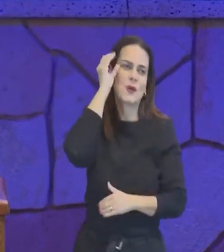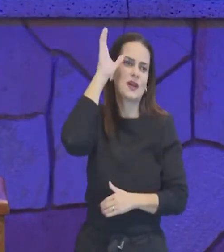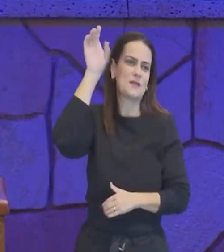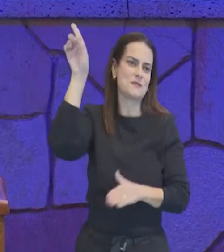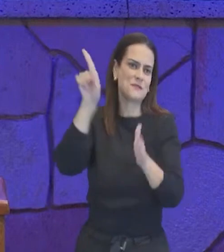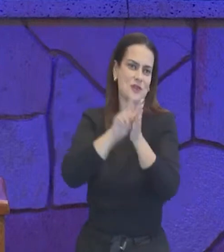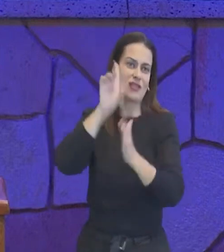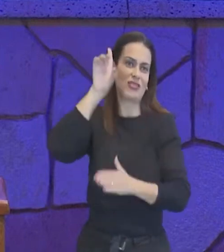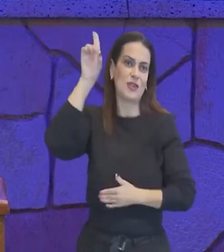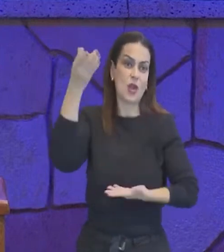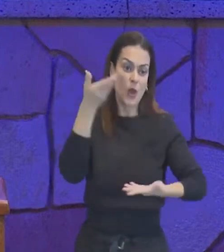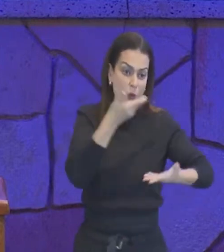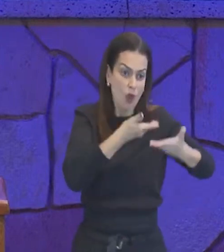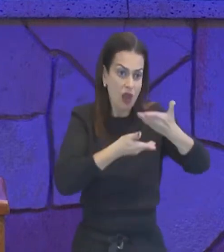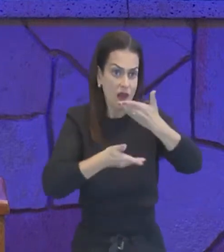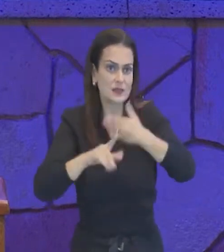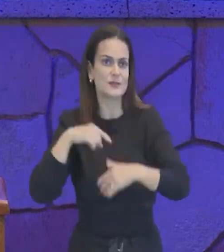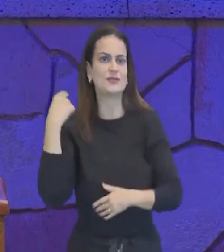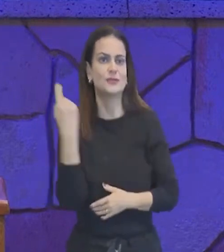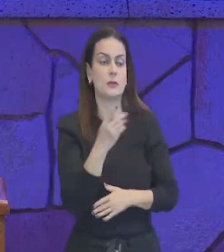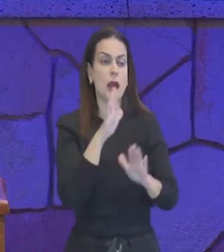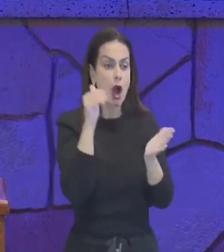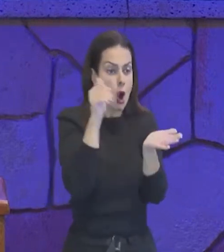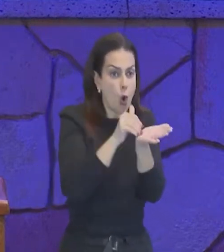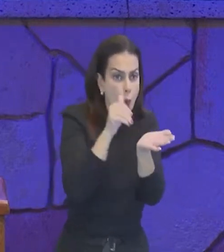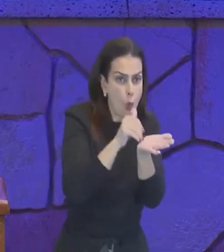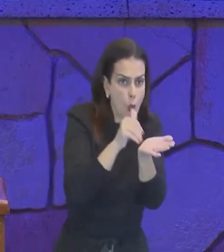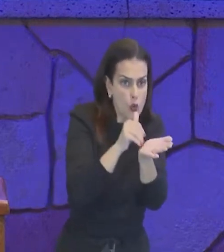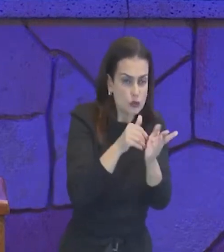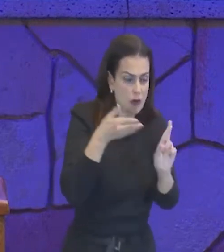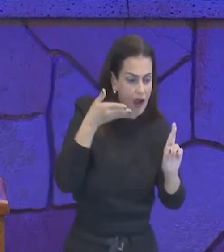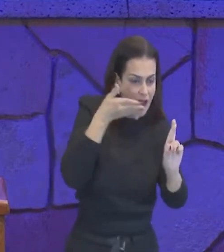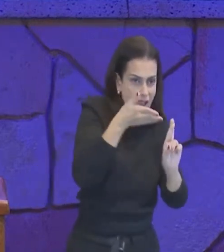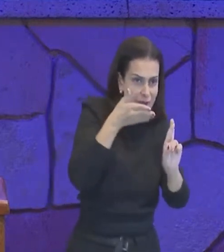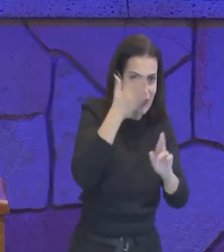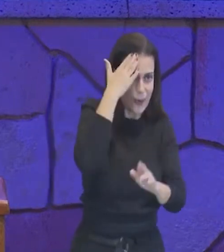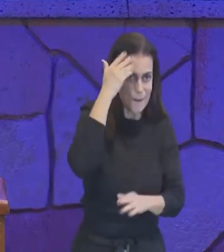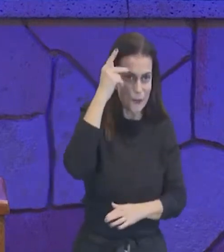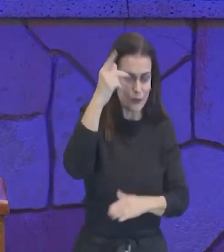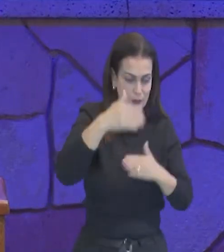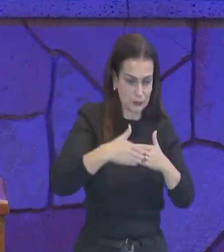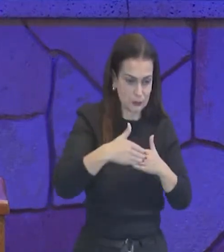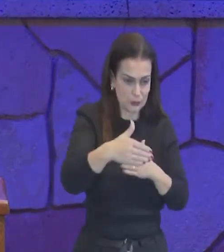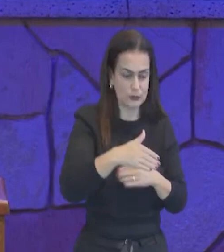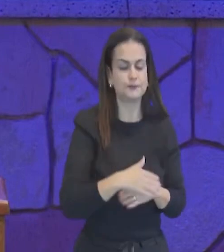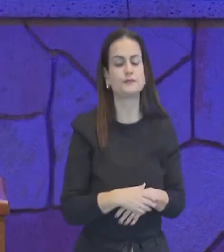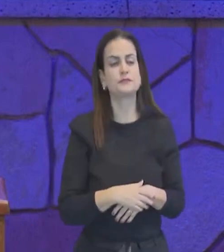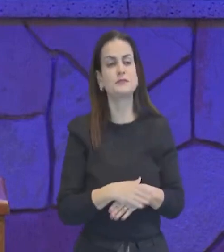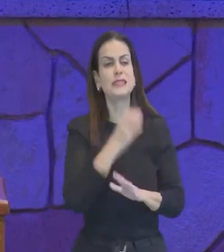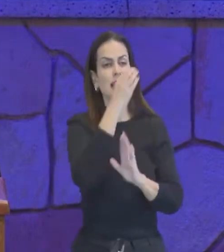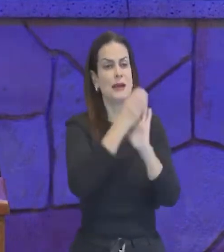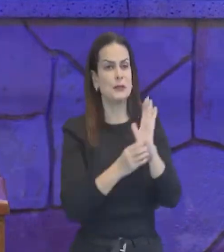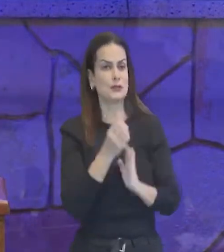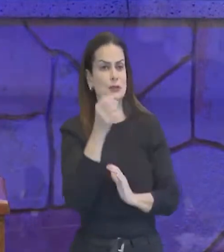relacionamento com o próprio Senhor, mais uma última referência, no livro de provérbios, para passarmos e seguirmos, o capítulo 9,